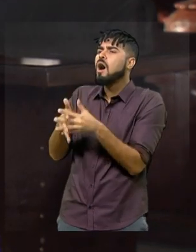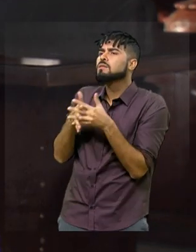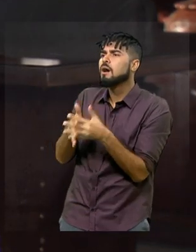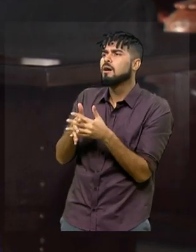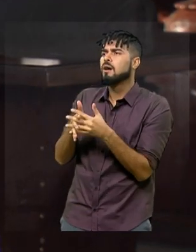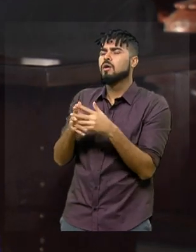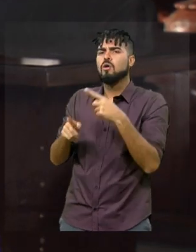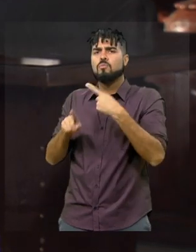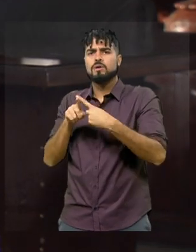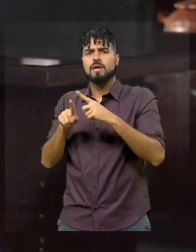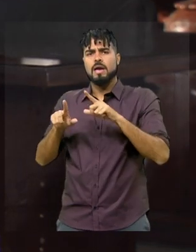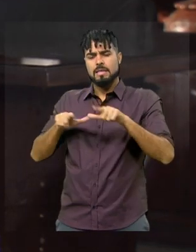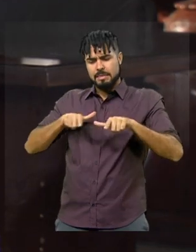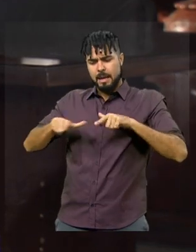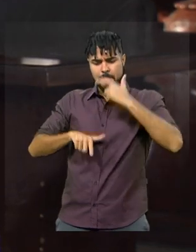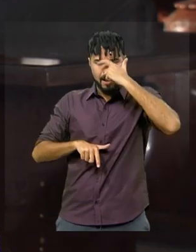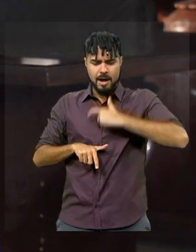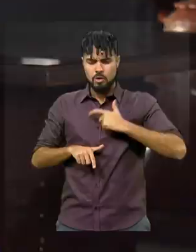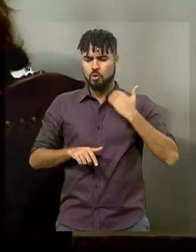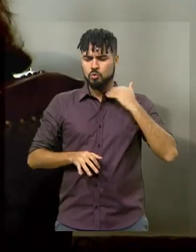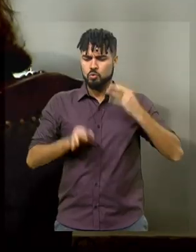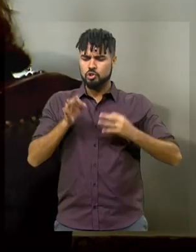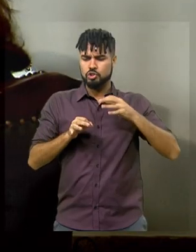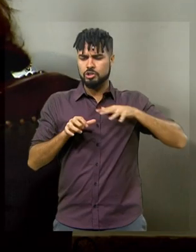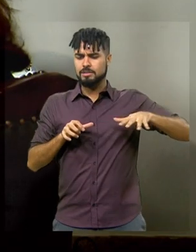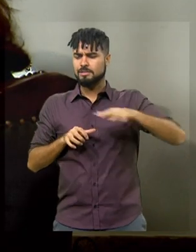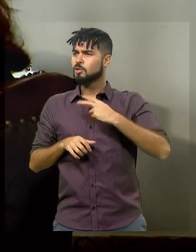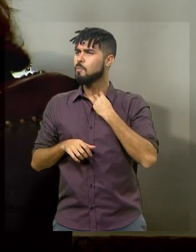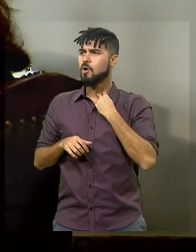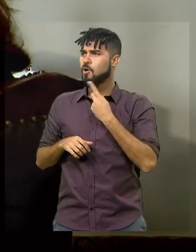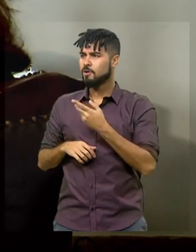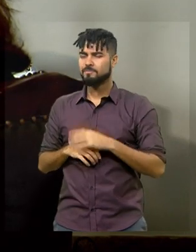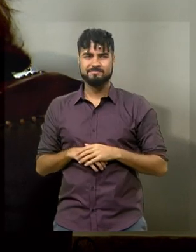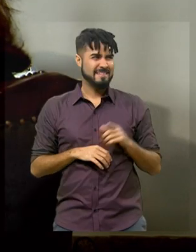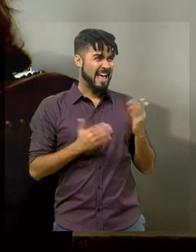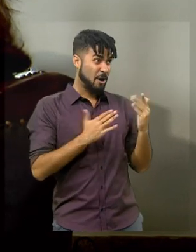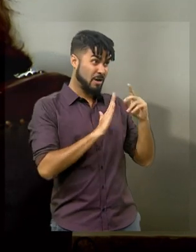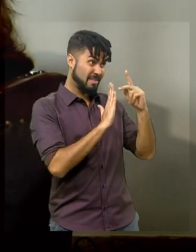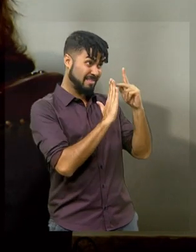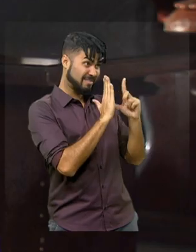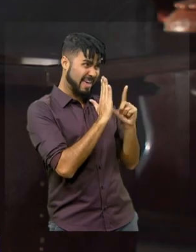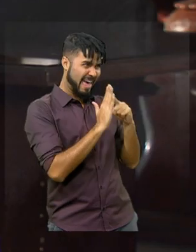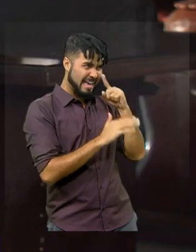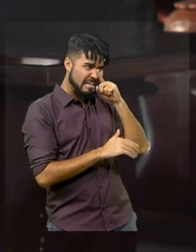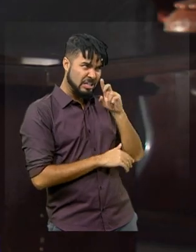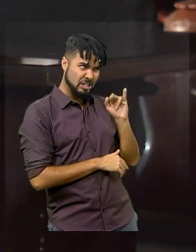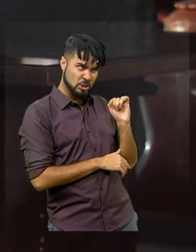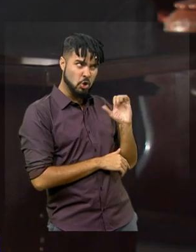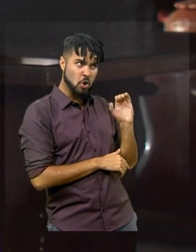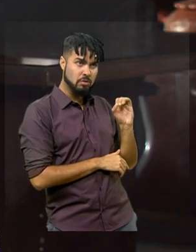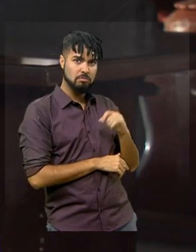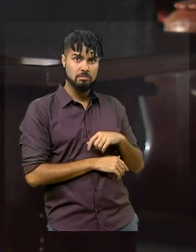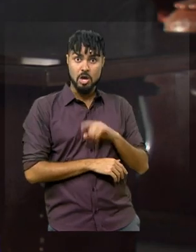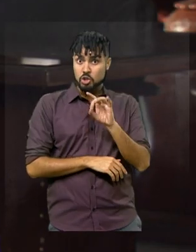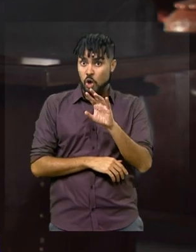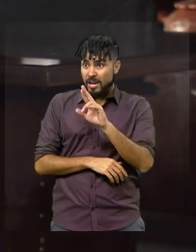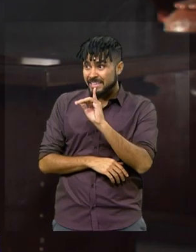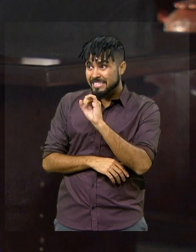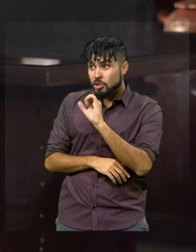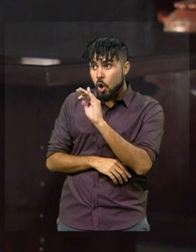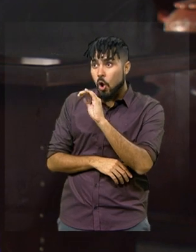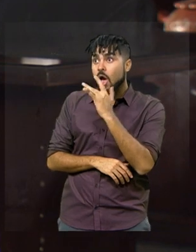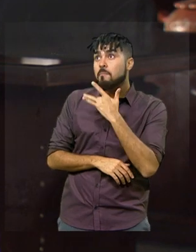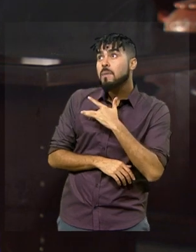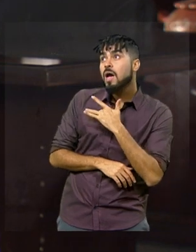para o papel, para o trabalho da justiça como um todo. Da forma que ele está, a senhora considera um risco? Não é só um risco, não é uma coisa